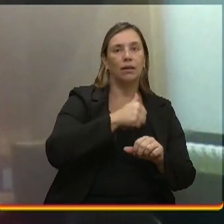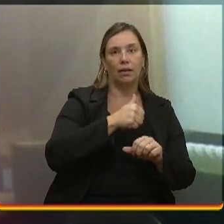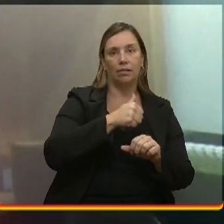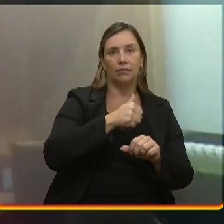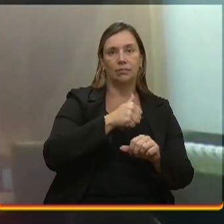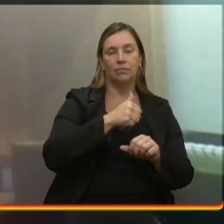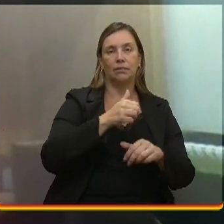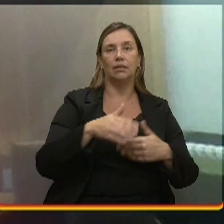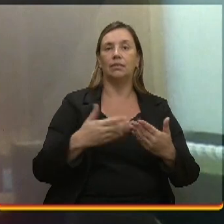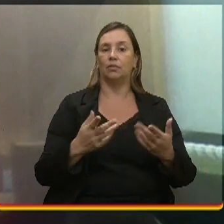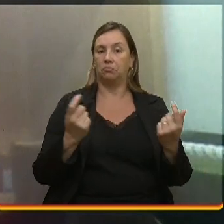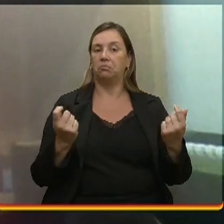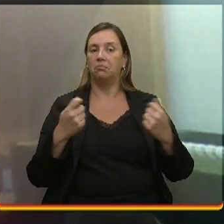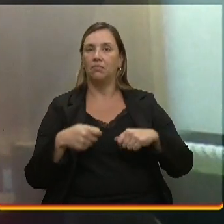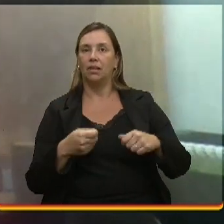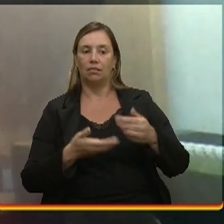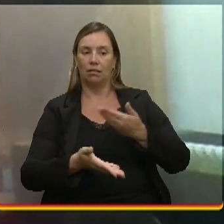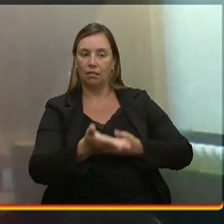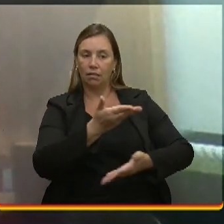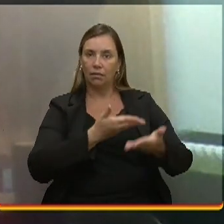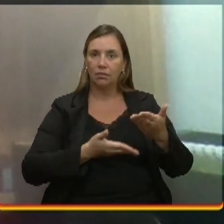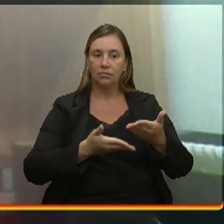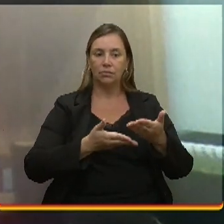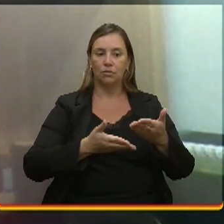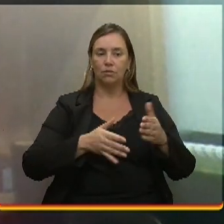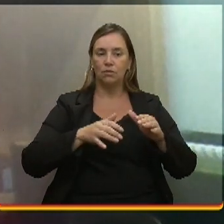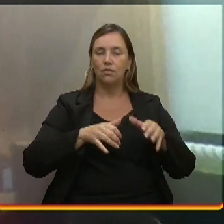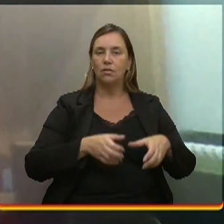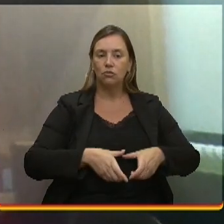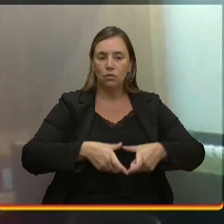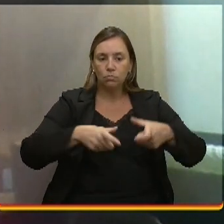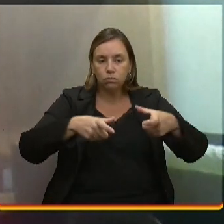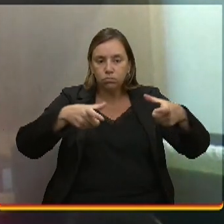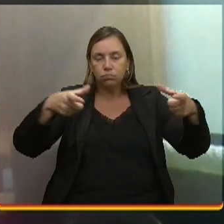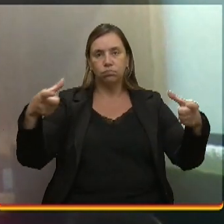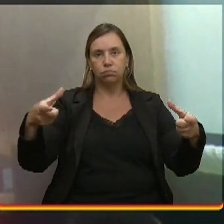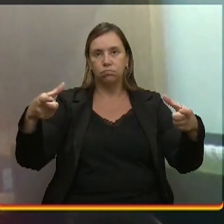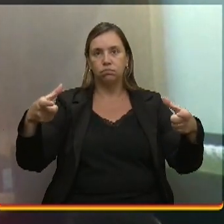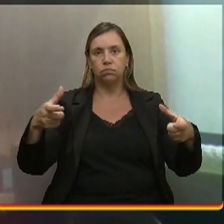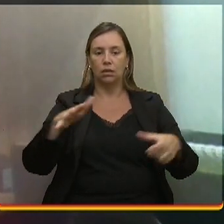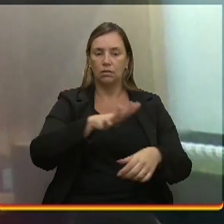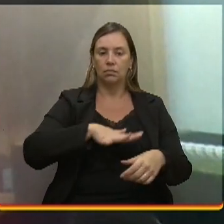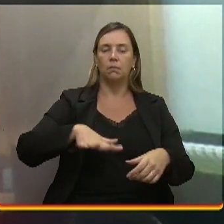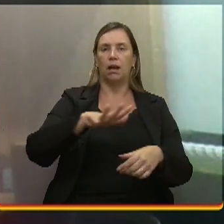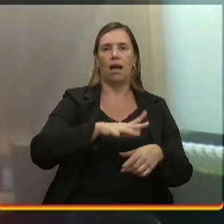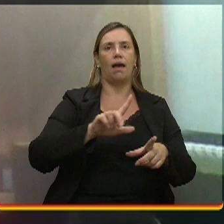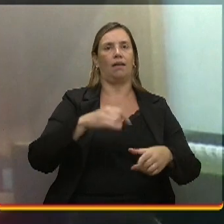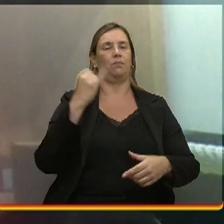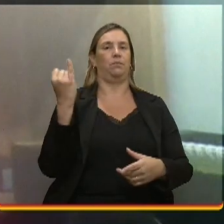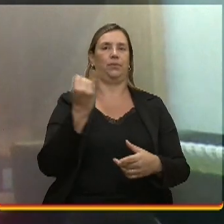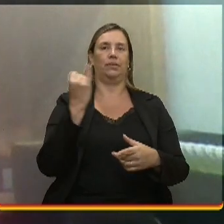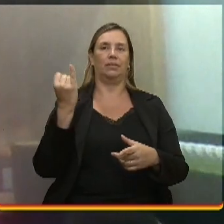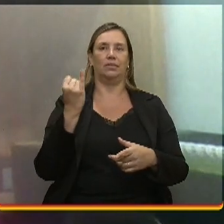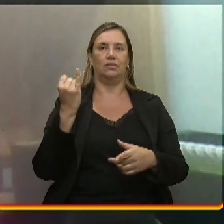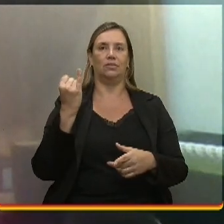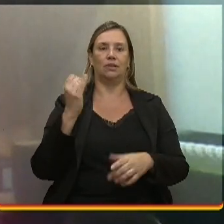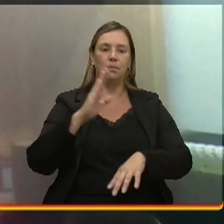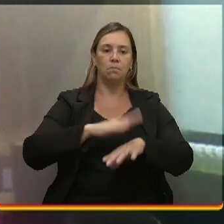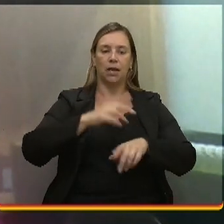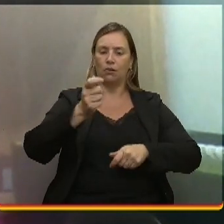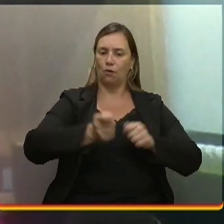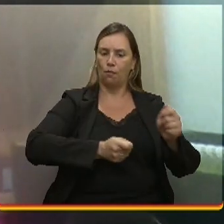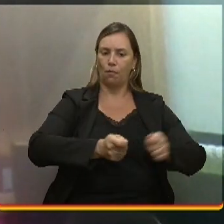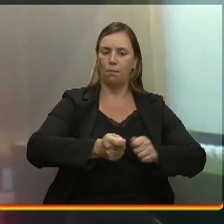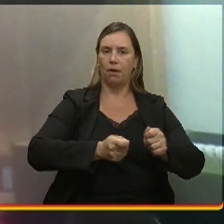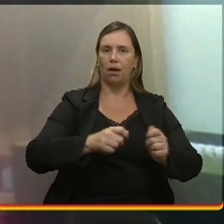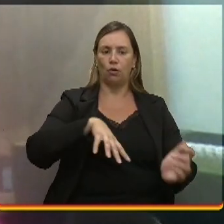essa tendência é a gente começar a mexer o mercado. E esse mercado é fundamental. Ele é um dos que mais comanda o mundo. Quer dizer, a